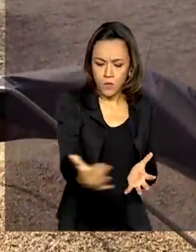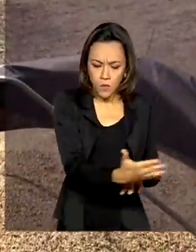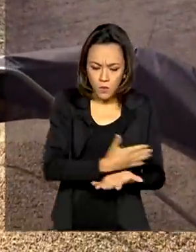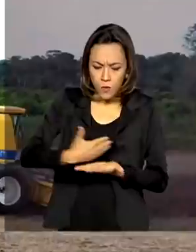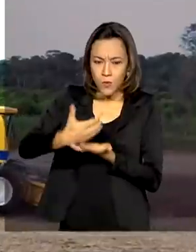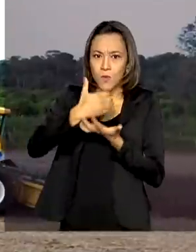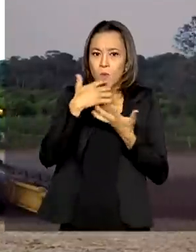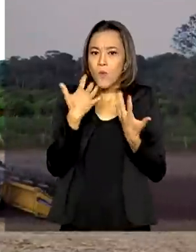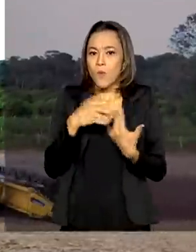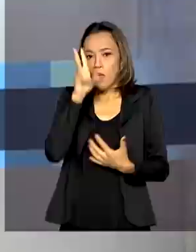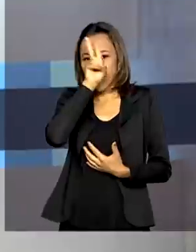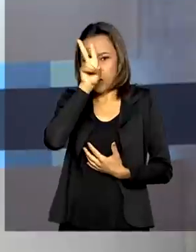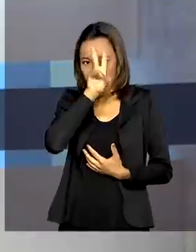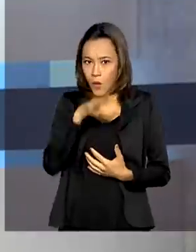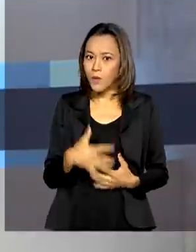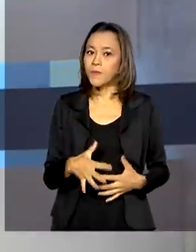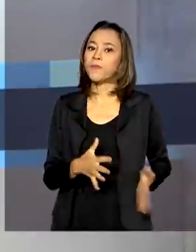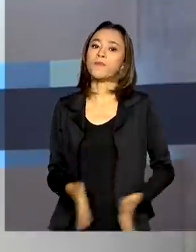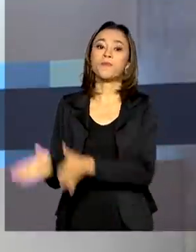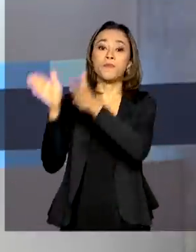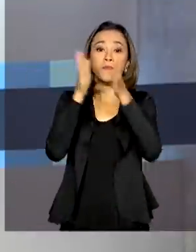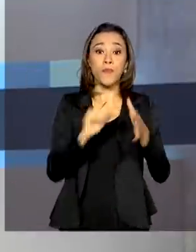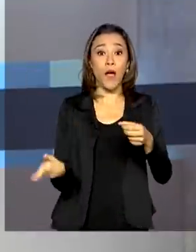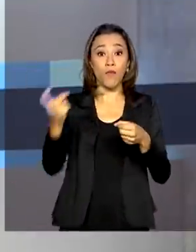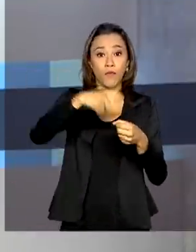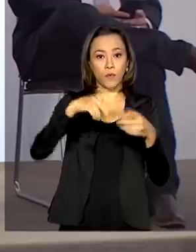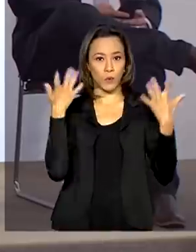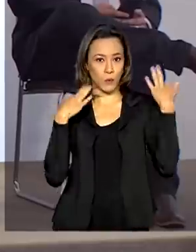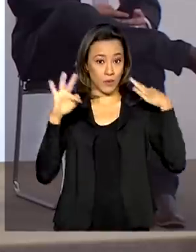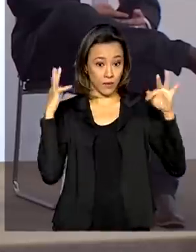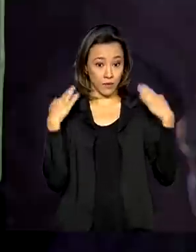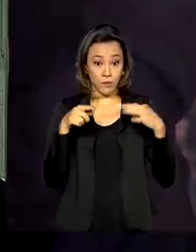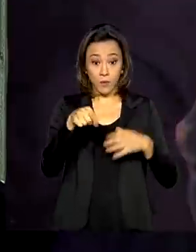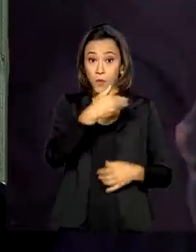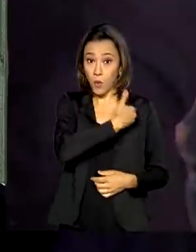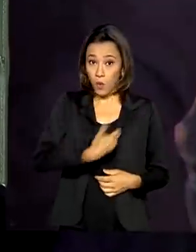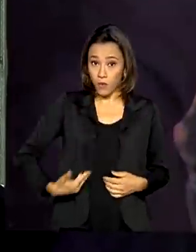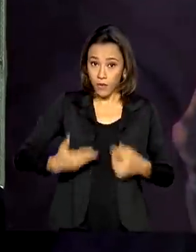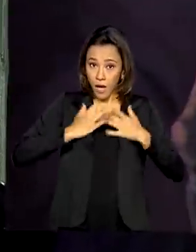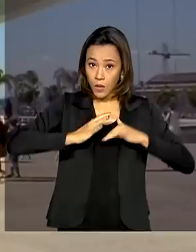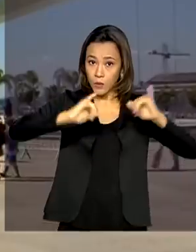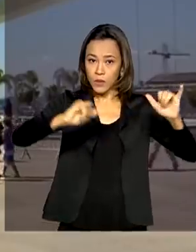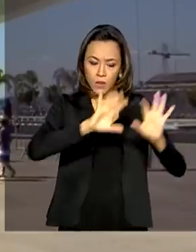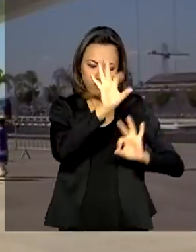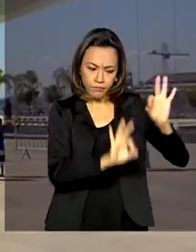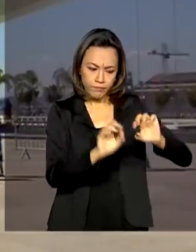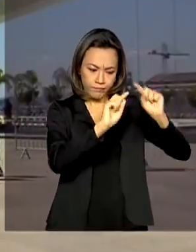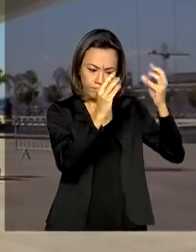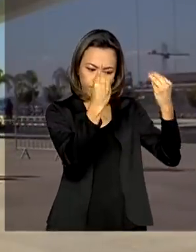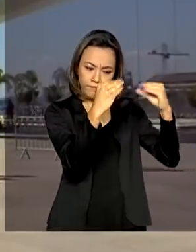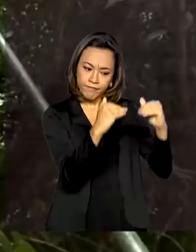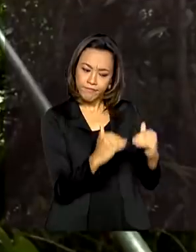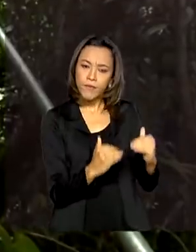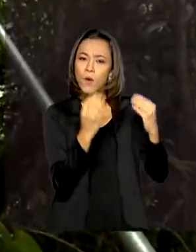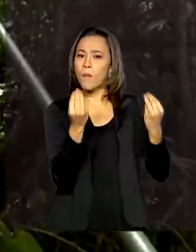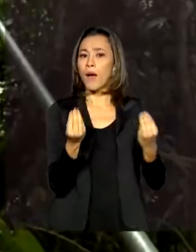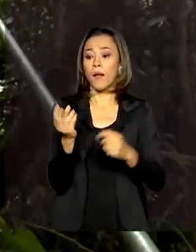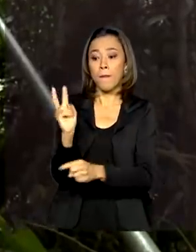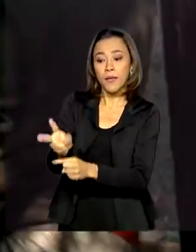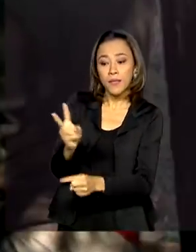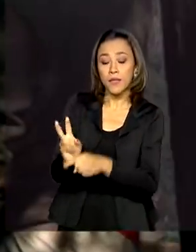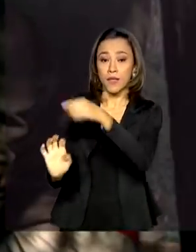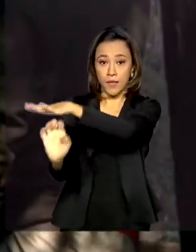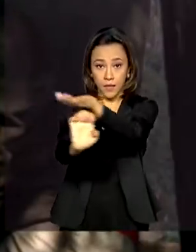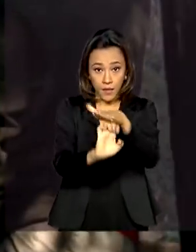colheita da história. Retomada do turismo. Governo anuncia plano com ações de preservação de empregos e